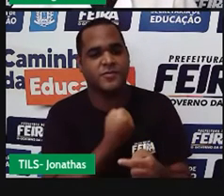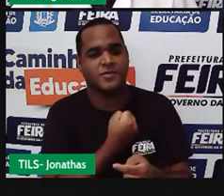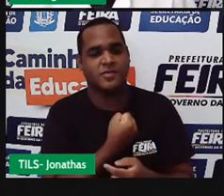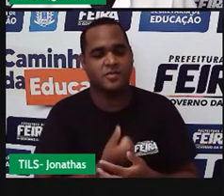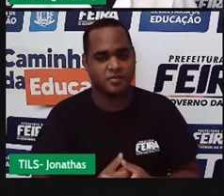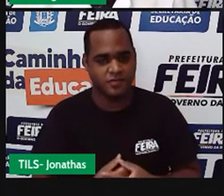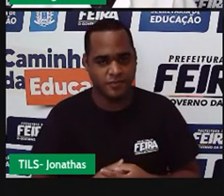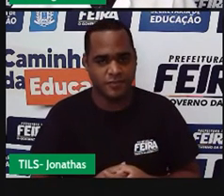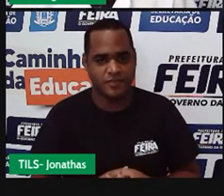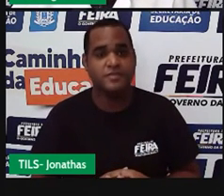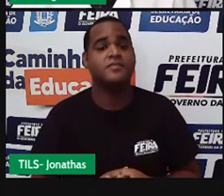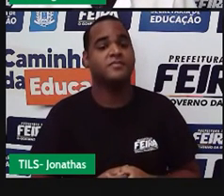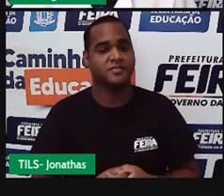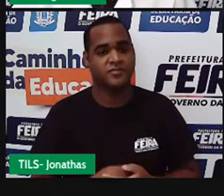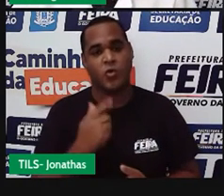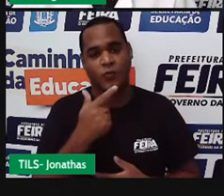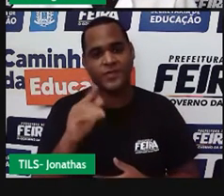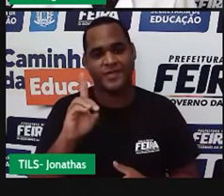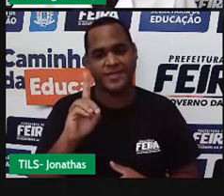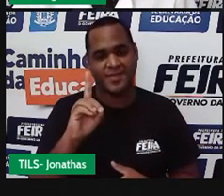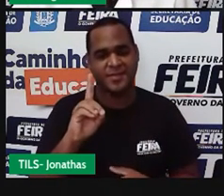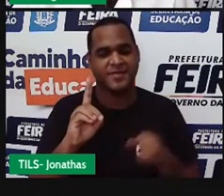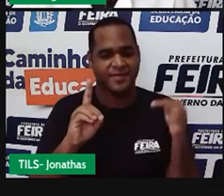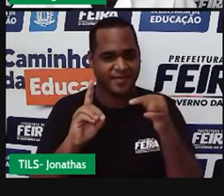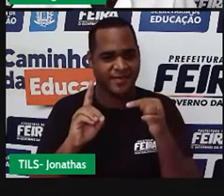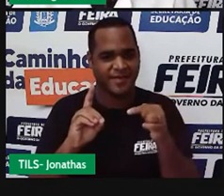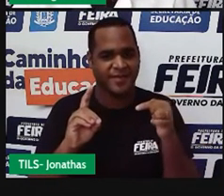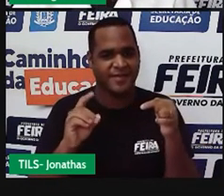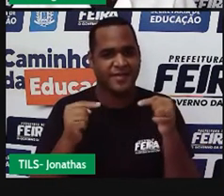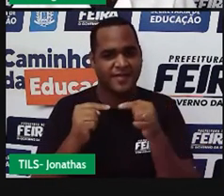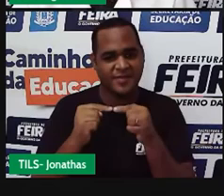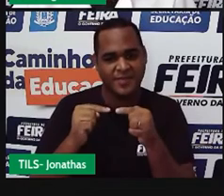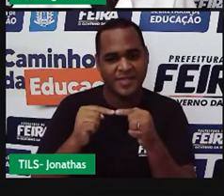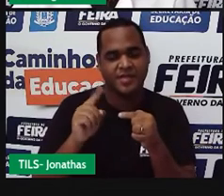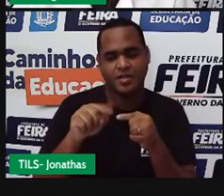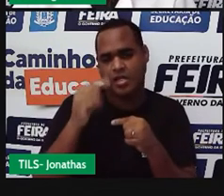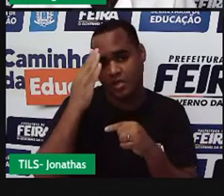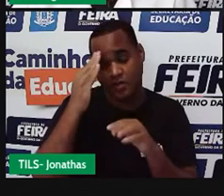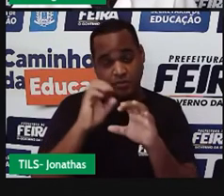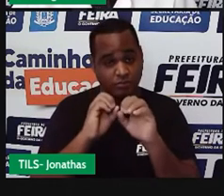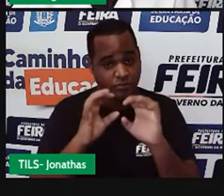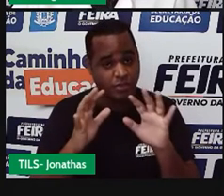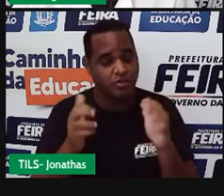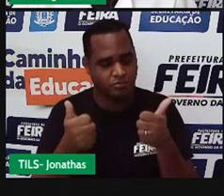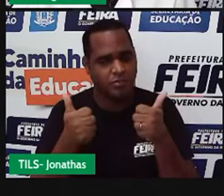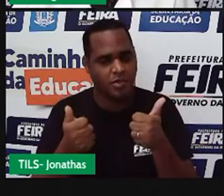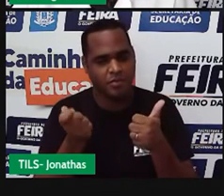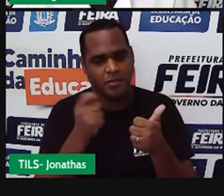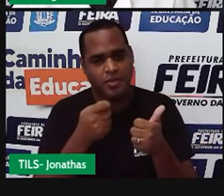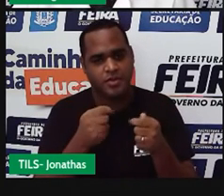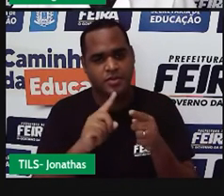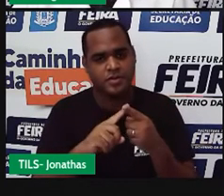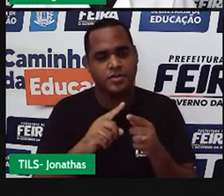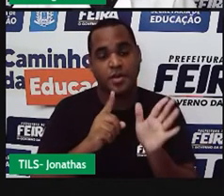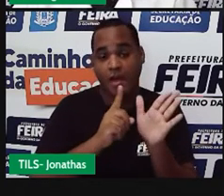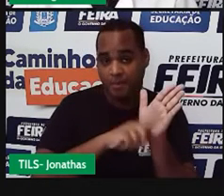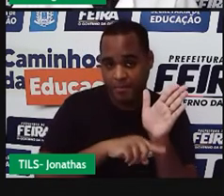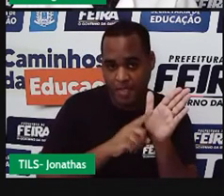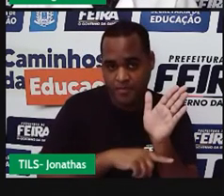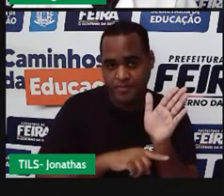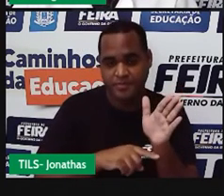E a letra D, que está bem grandona, mas é simples de entender. Olha só, você tem uma conta de menos,